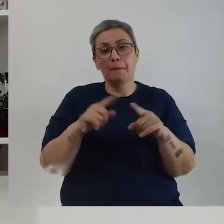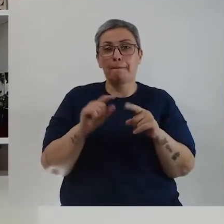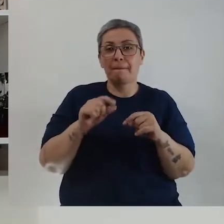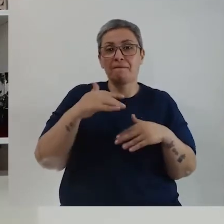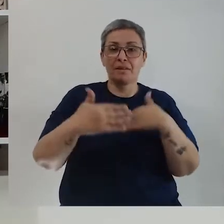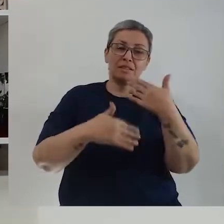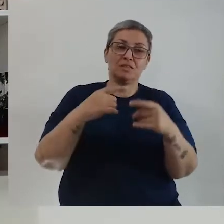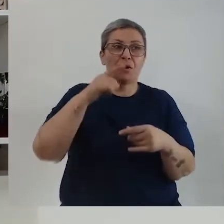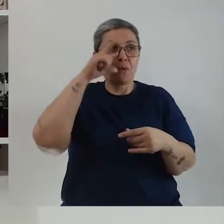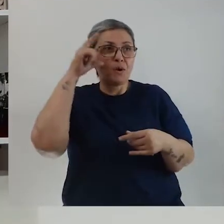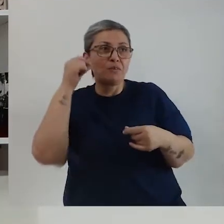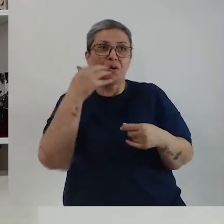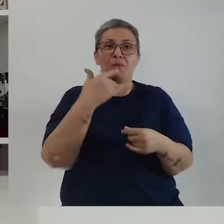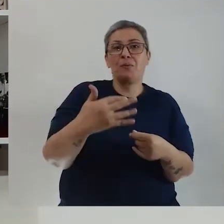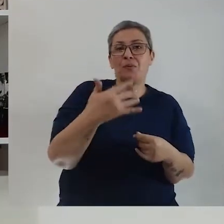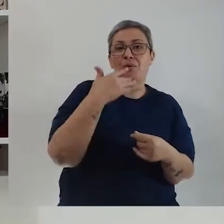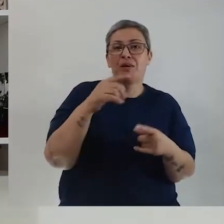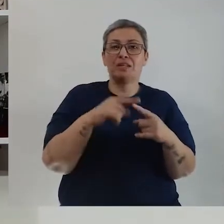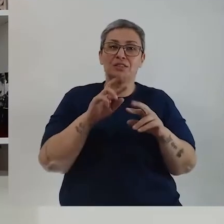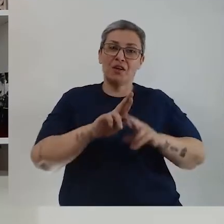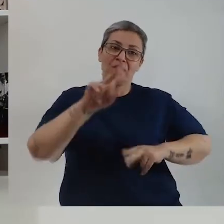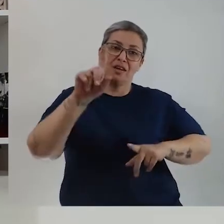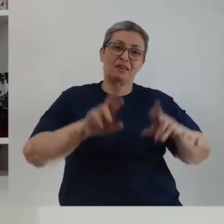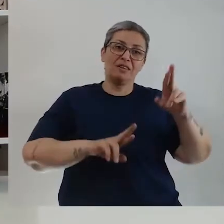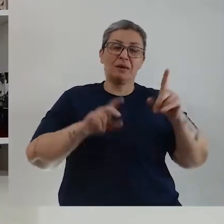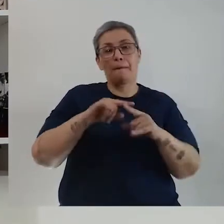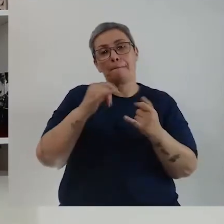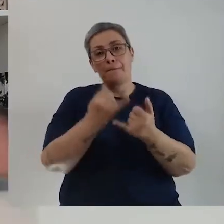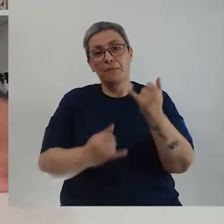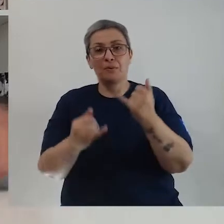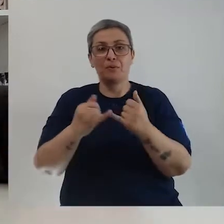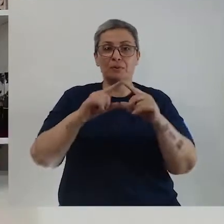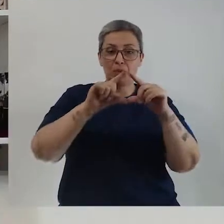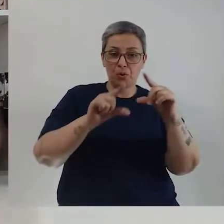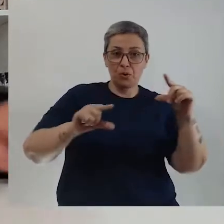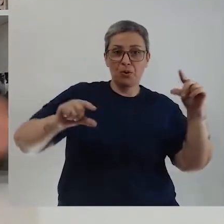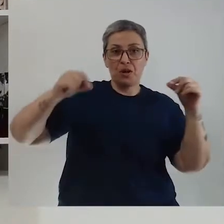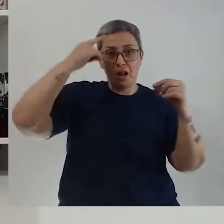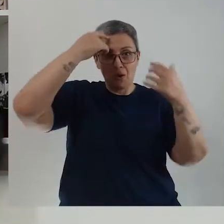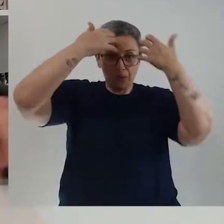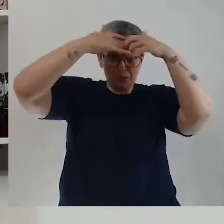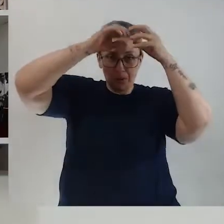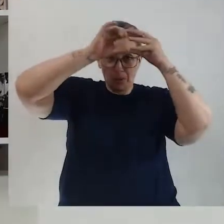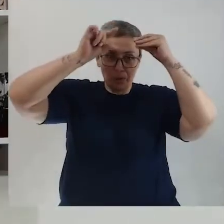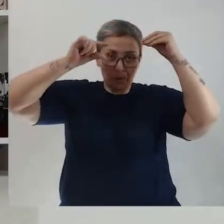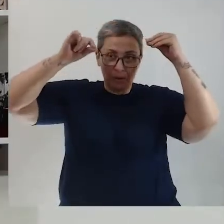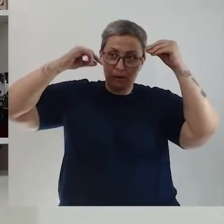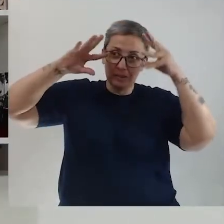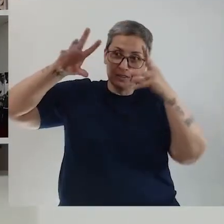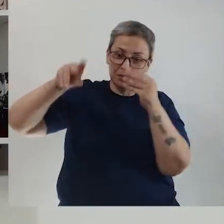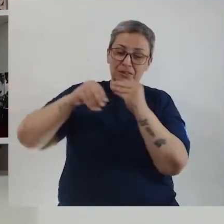Mais ou menos isso. Aí a gente vai fazendo olhos coloridos, diferentes, aqueles que parecem neurônios saindo.